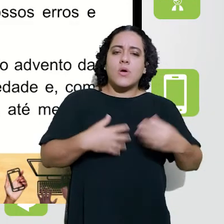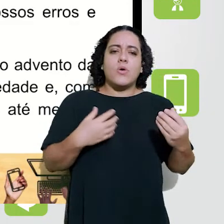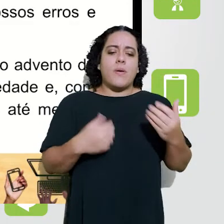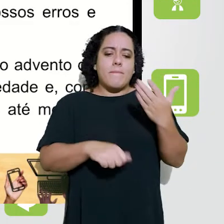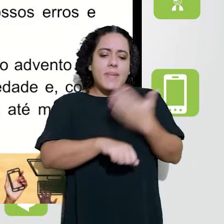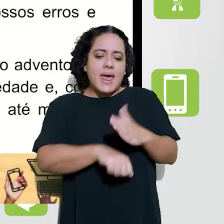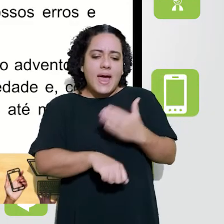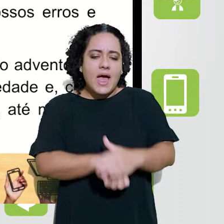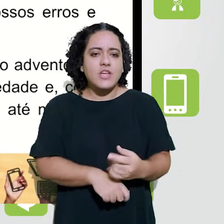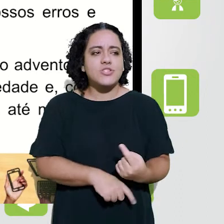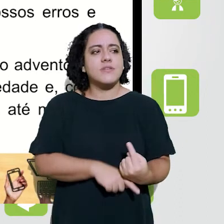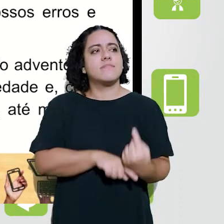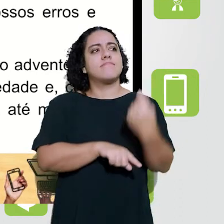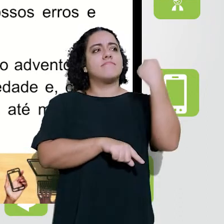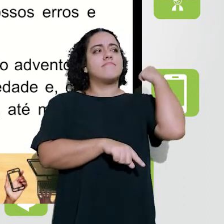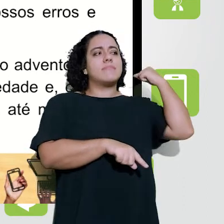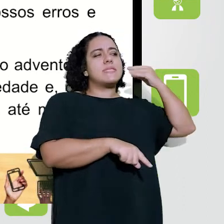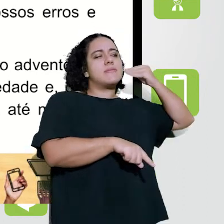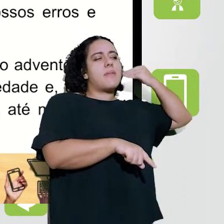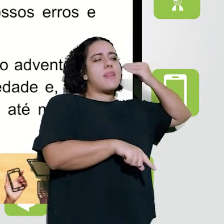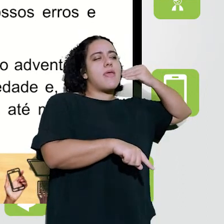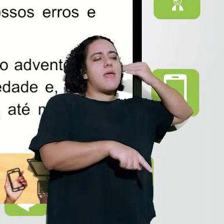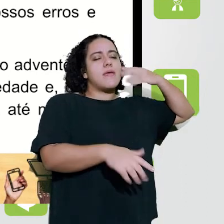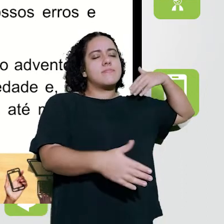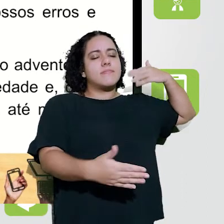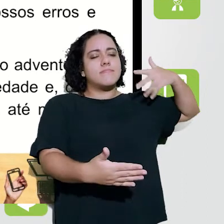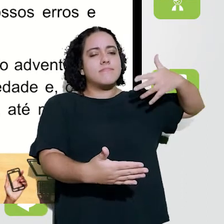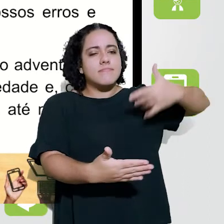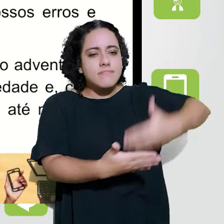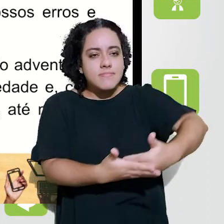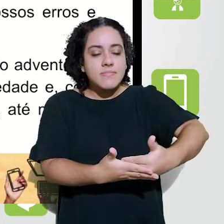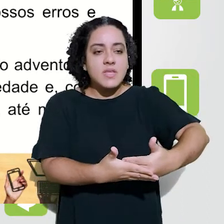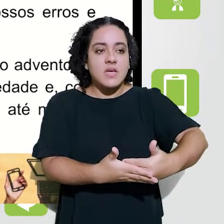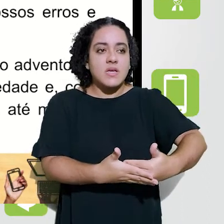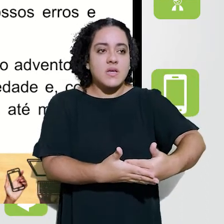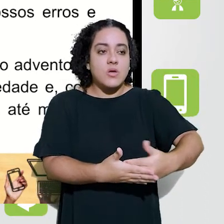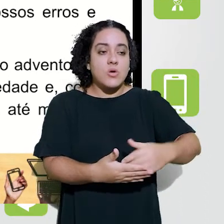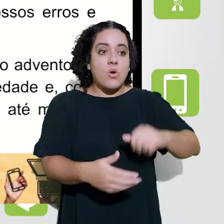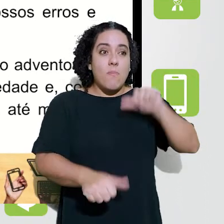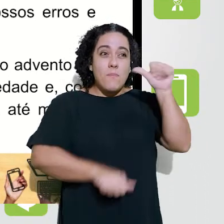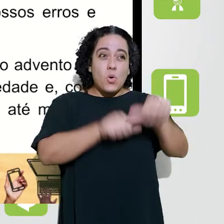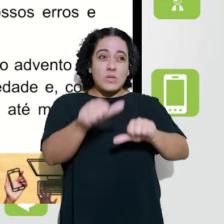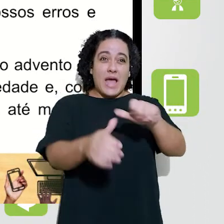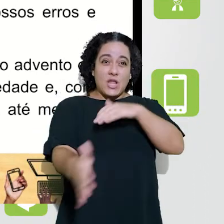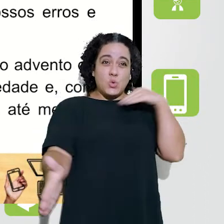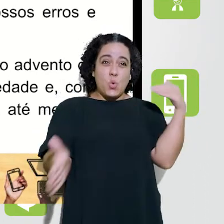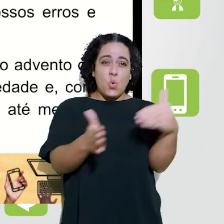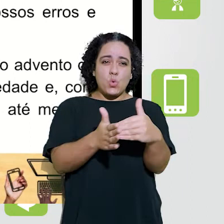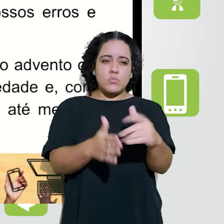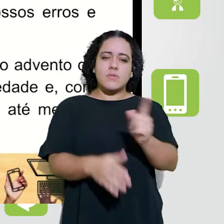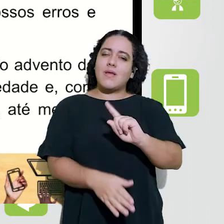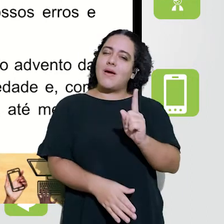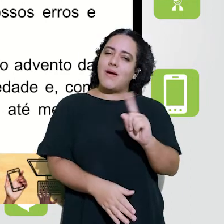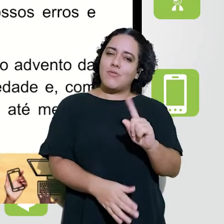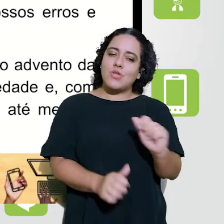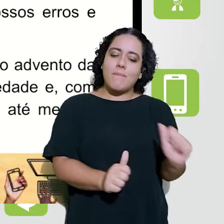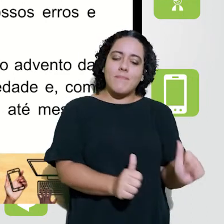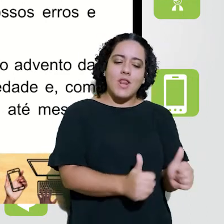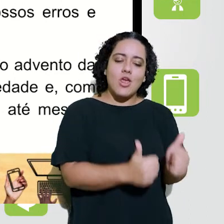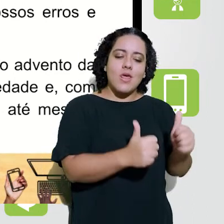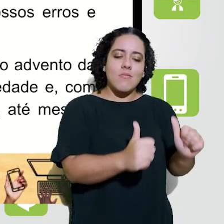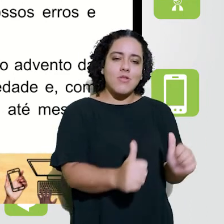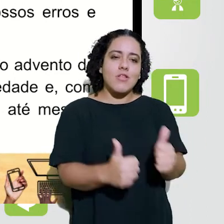Então, é necessário que a gente reveja os nossos saberes, a gente reveja nossas práticas. A gente não precisa mudar